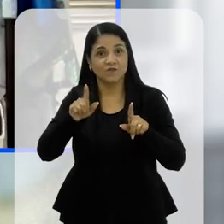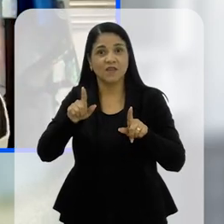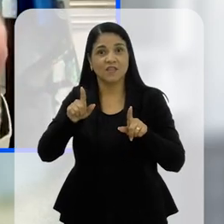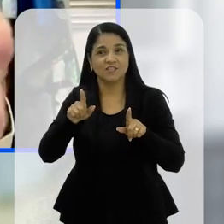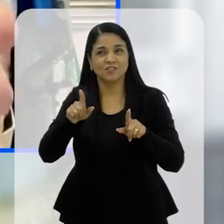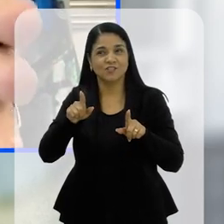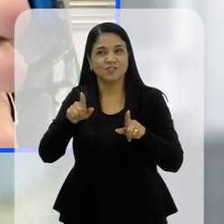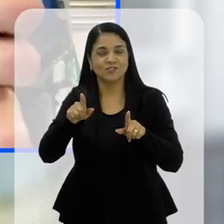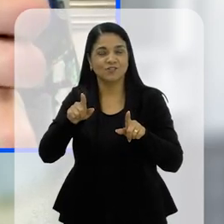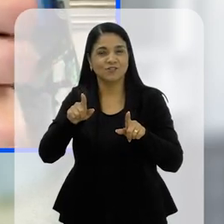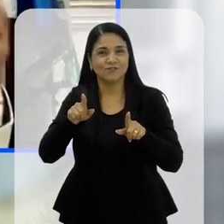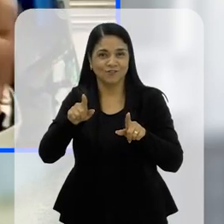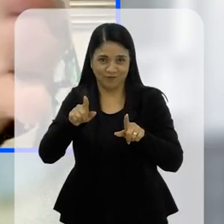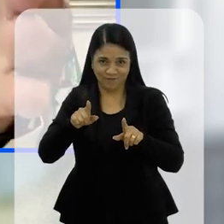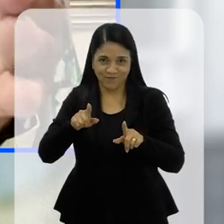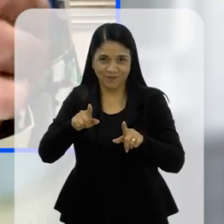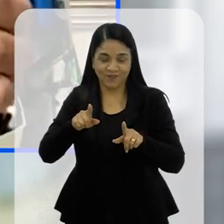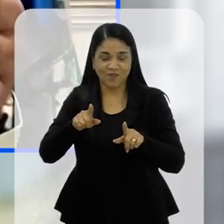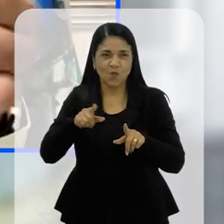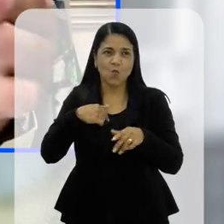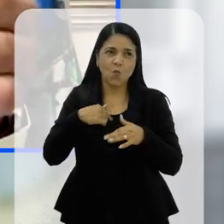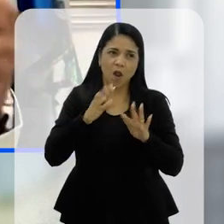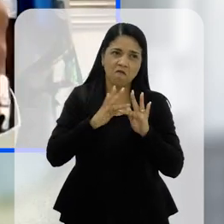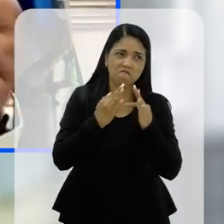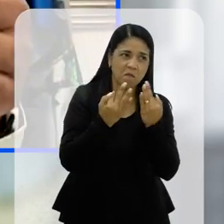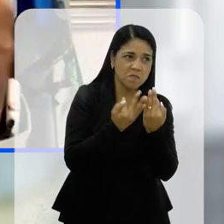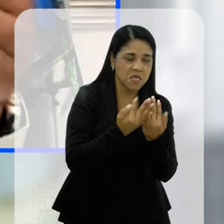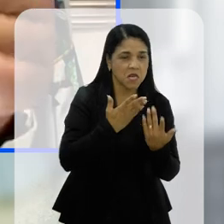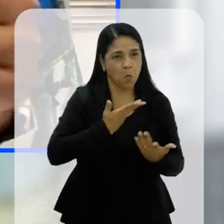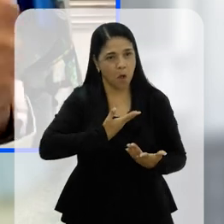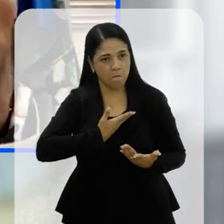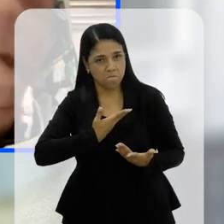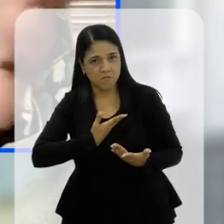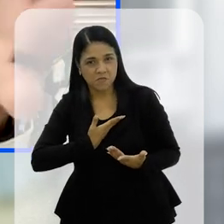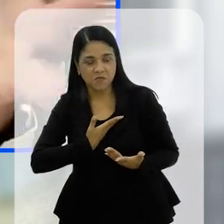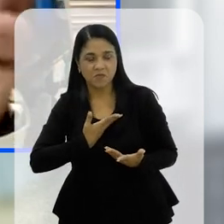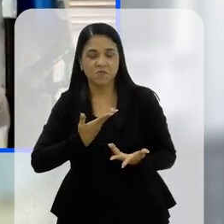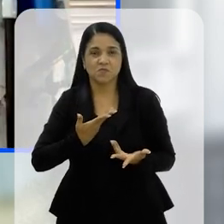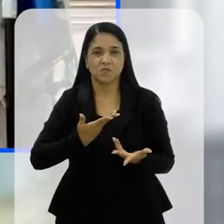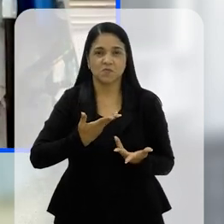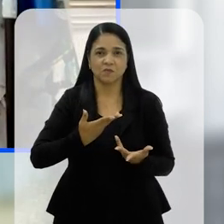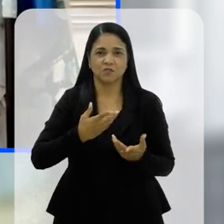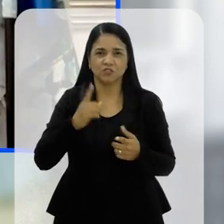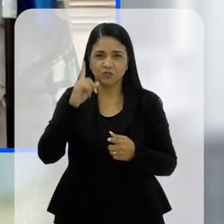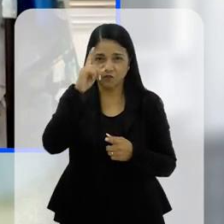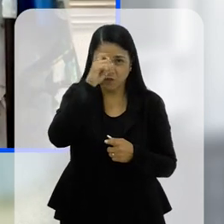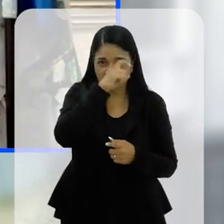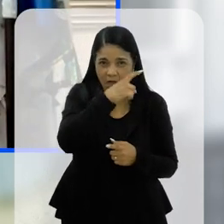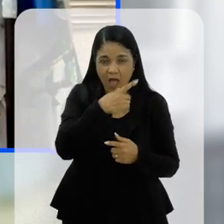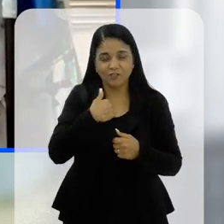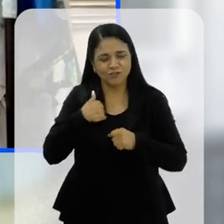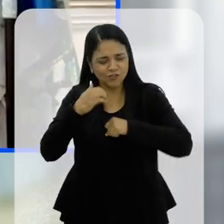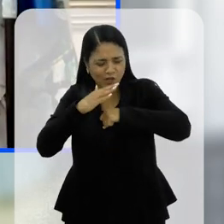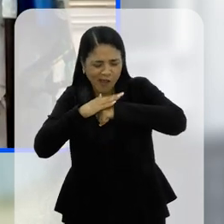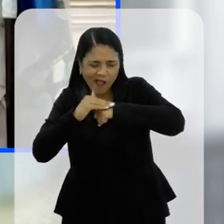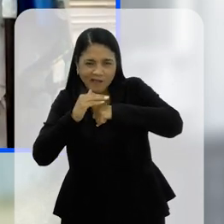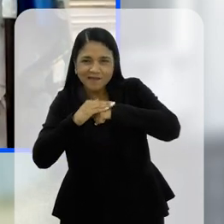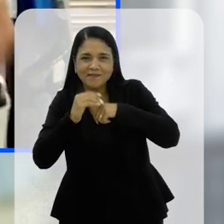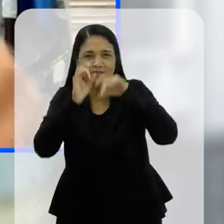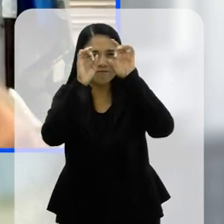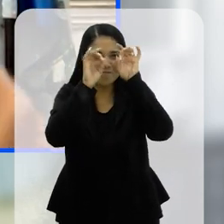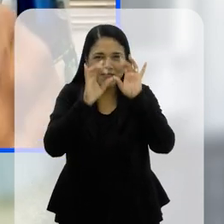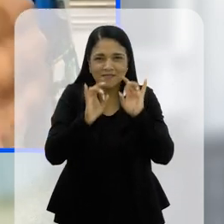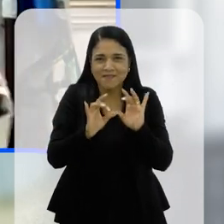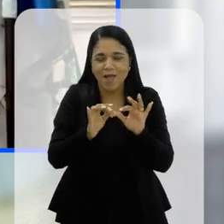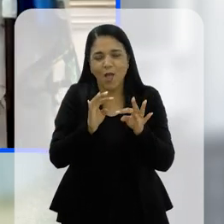essa diferença, né? Porque quando a gente tem um parente, um amigo, alguém que tem uma dificuldade, a gente tem um carinho mais